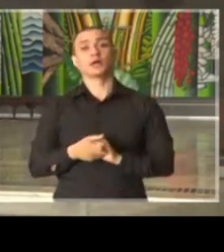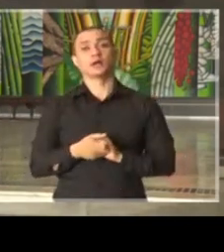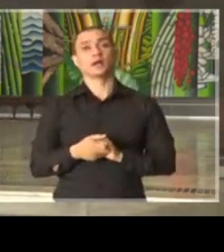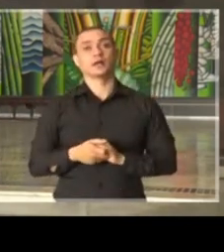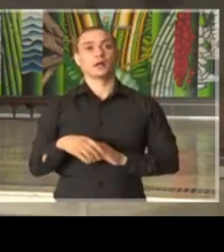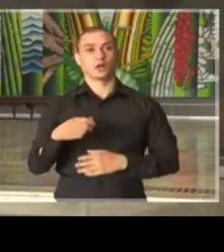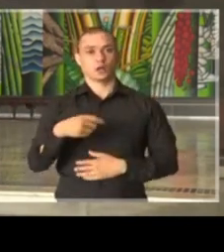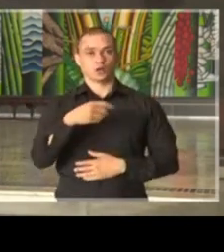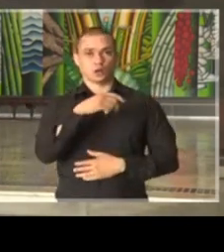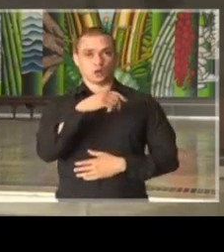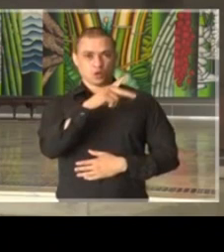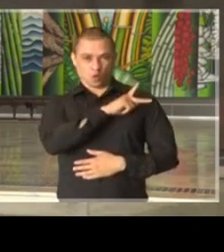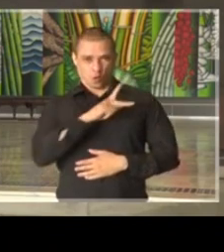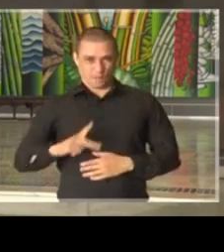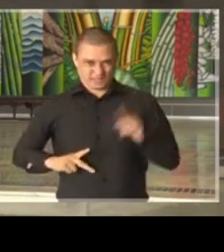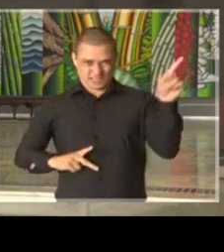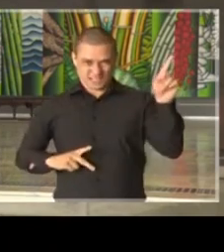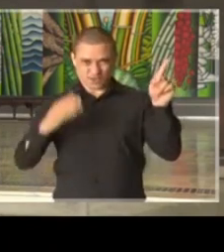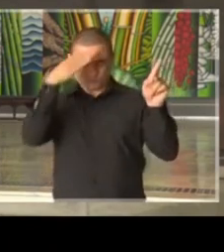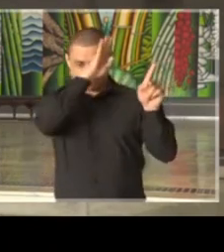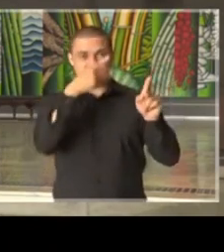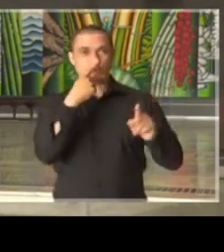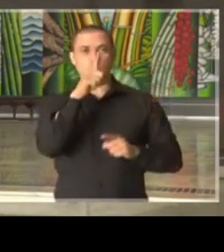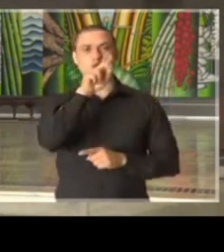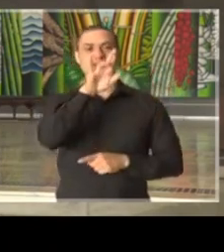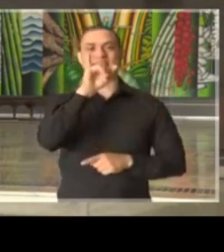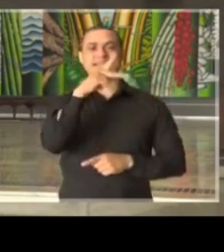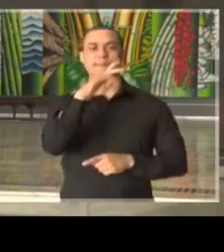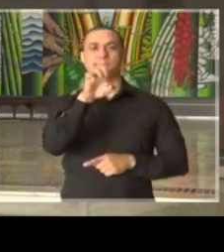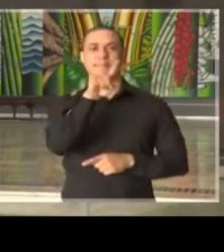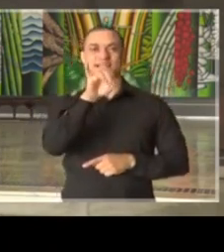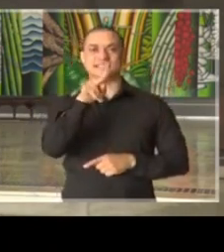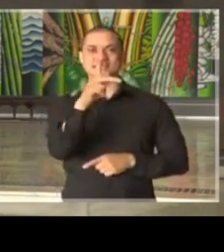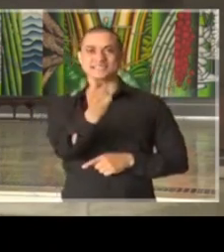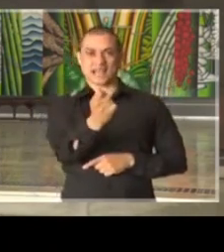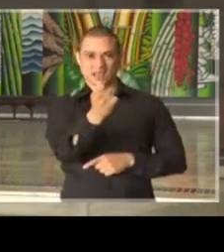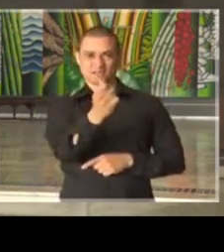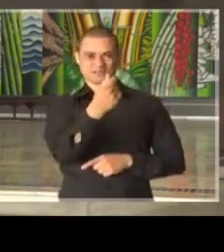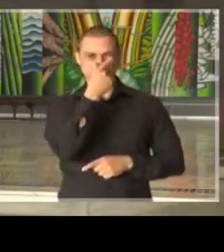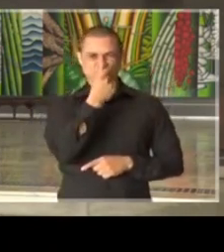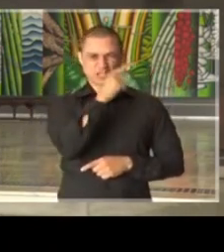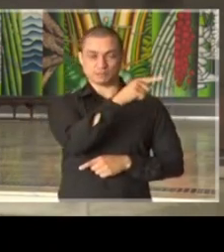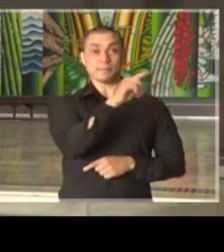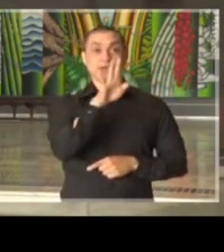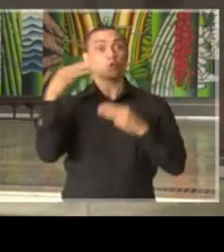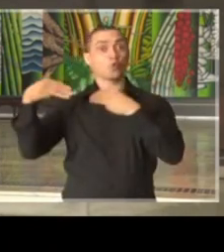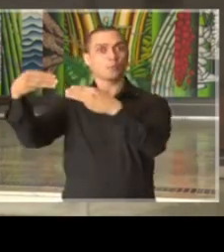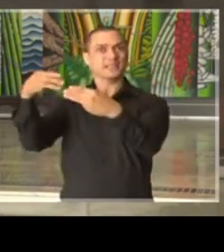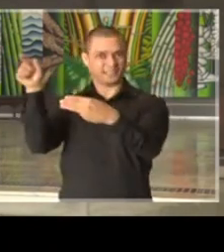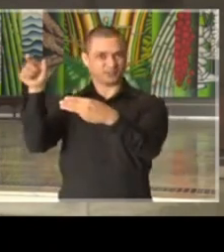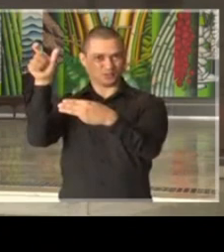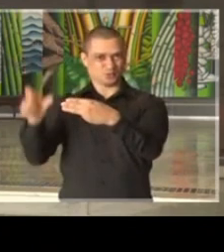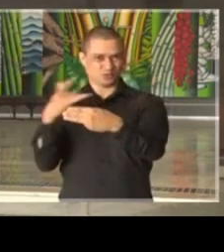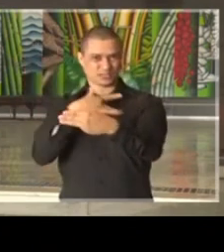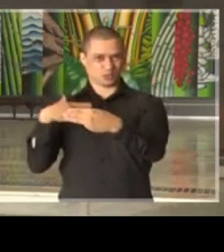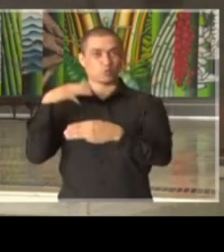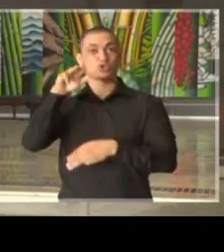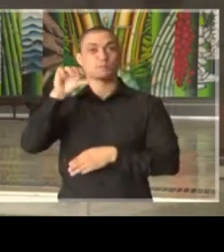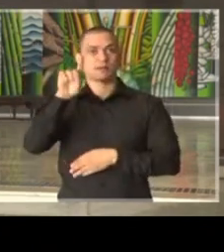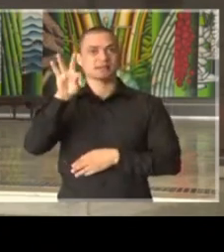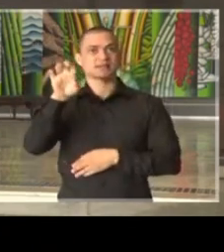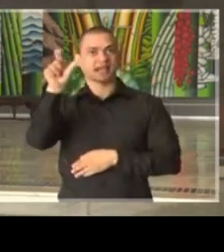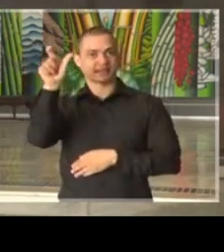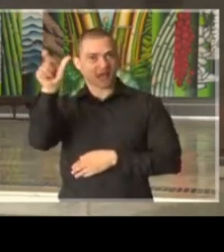presidente fala em gripezinha e o ministro dele, que tem sido tão parceiro, que o senhor acabou de elogiar, que tem sido uma pessoa que tem